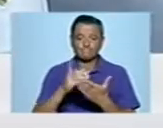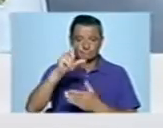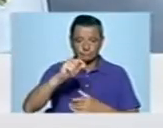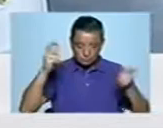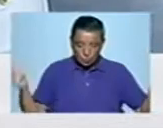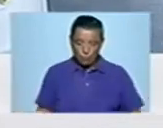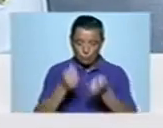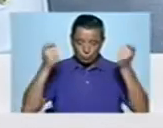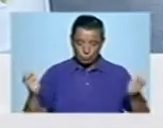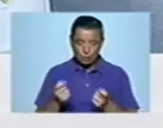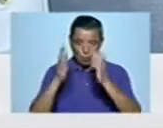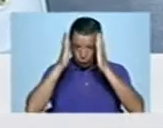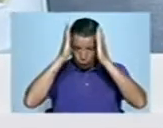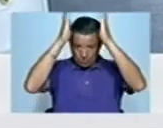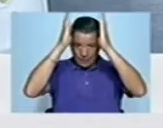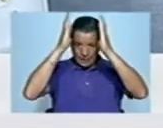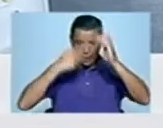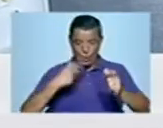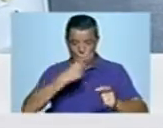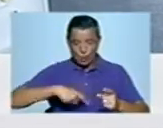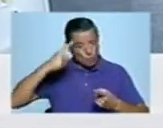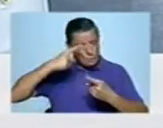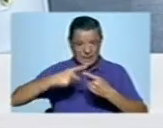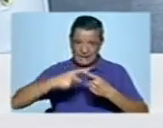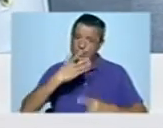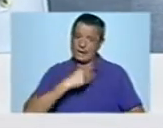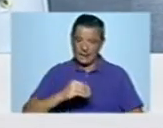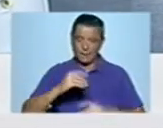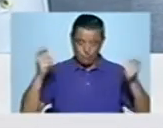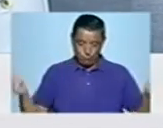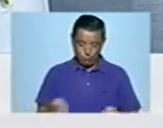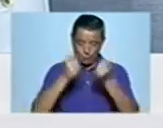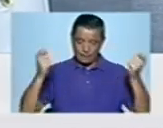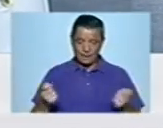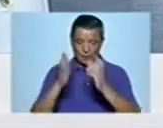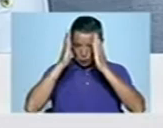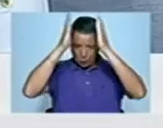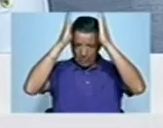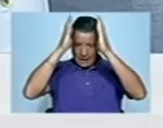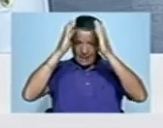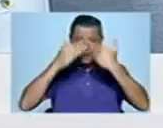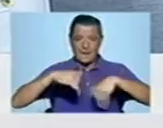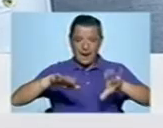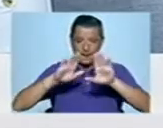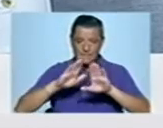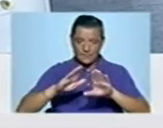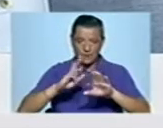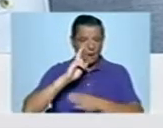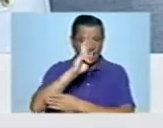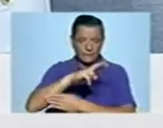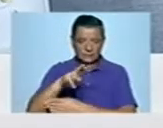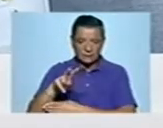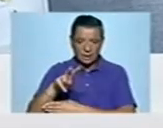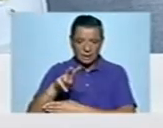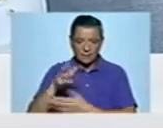promoção também de tomar, que é isso que nós pretendemos promover tomar, não só como um destino a visitar,